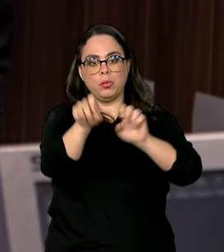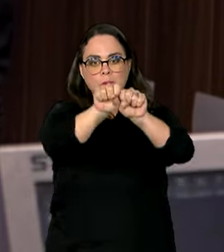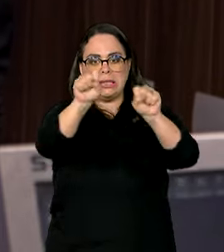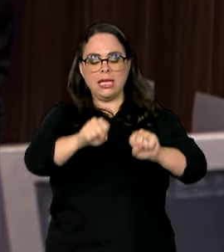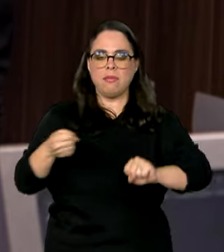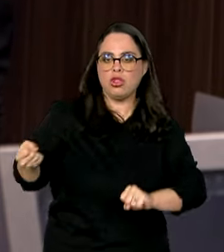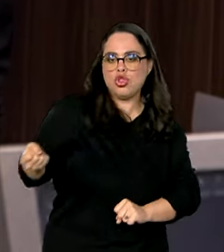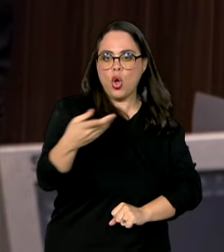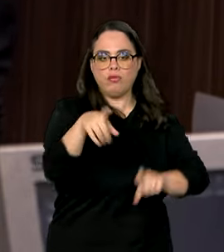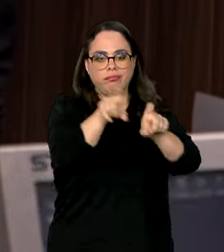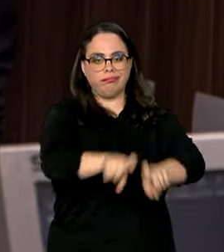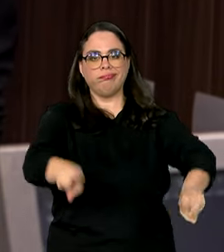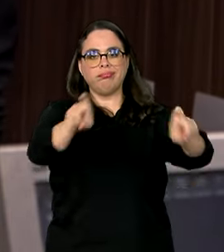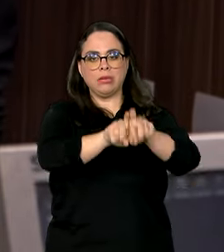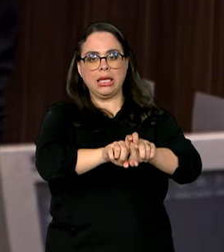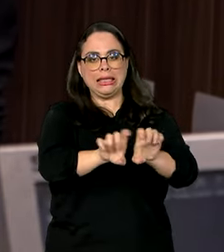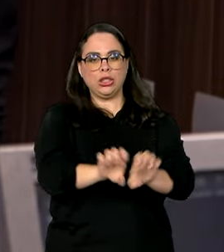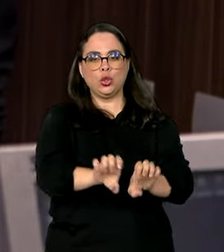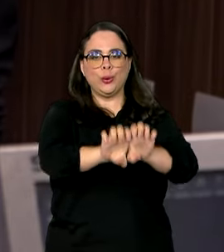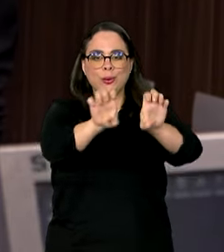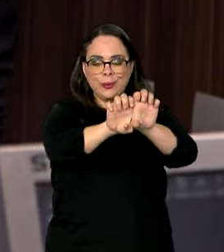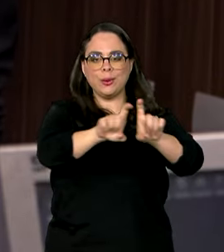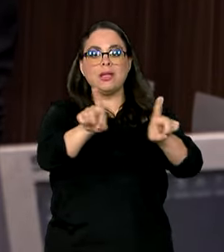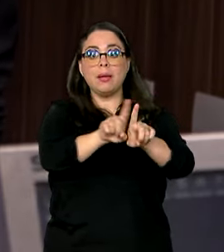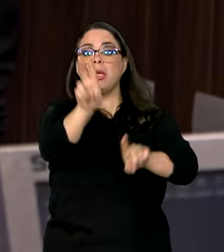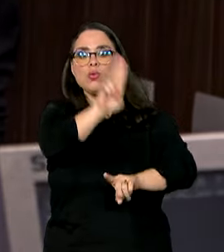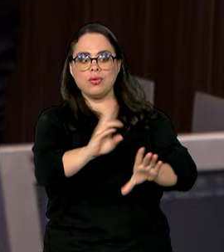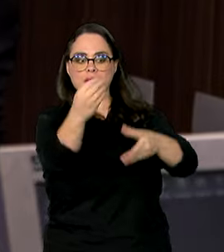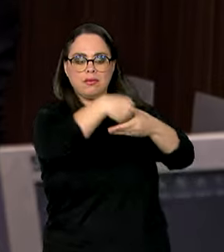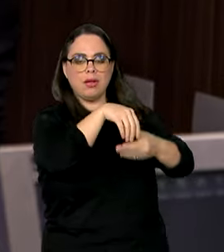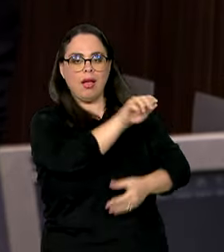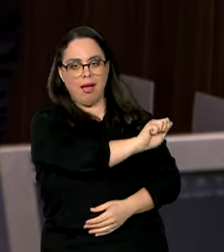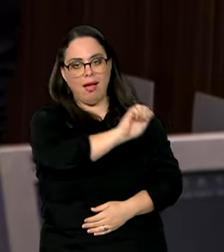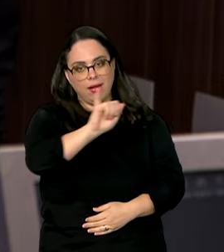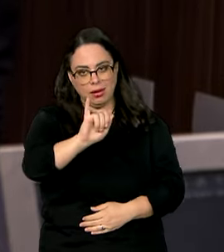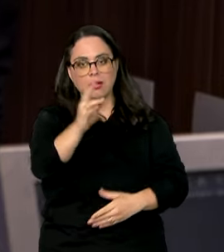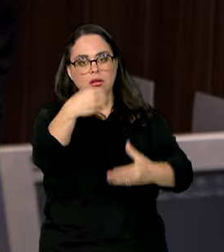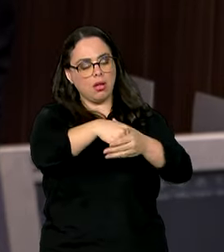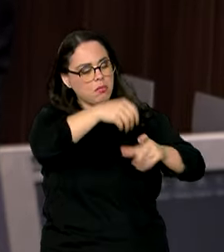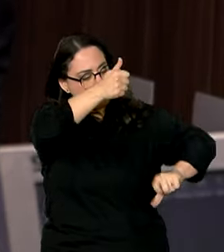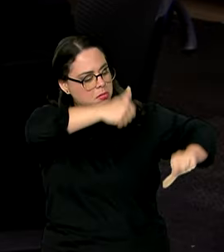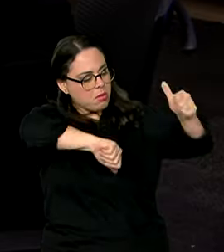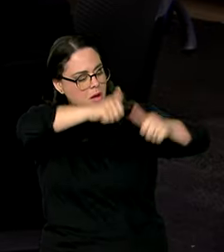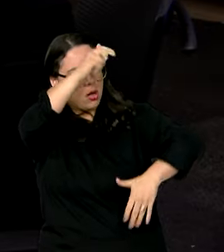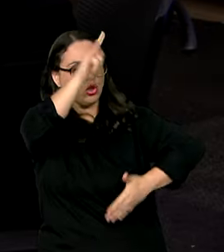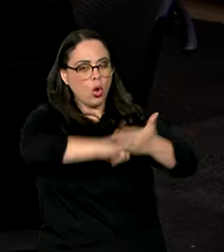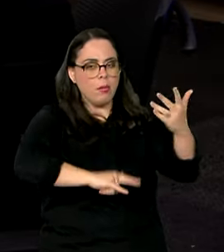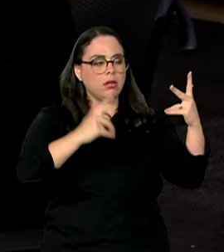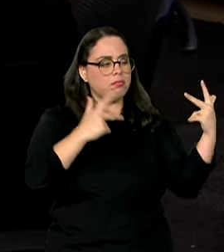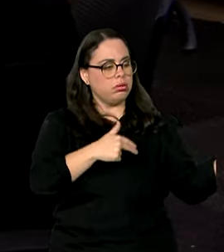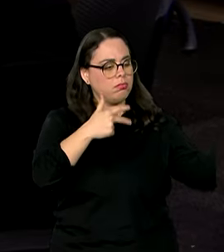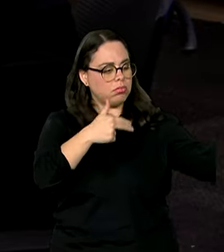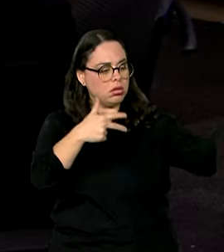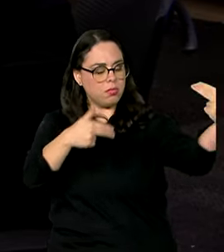reestruturação de sistemas, na aplicação de inteligência artificial, na análise dos processos. Você sabe que muita